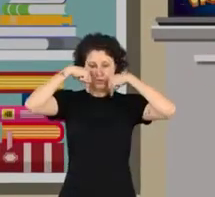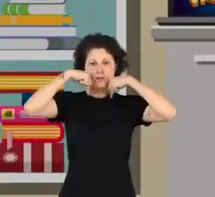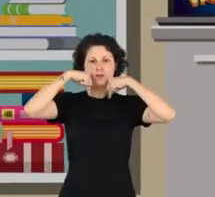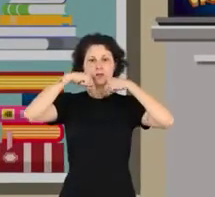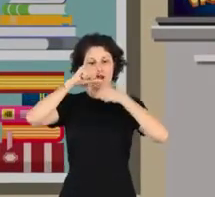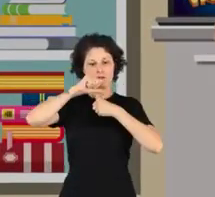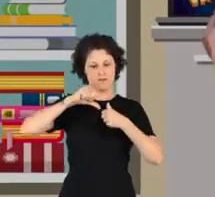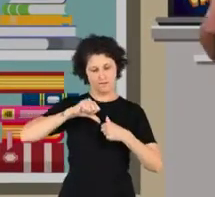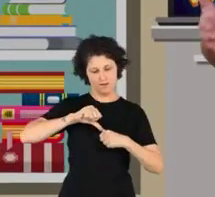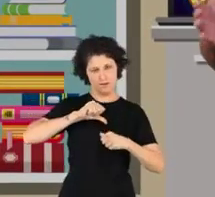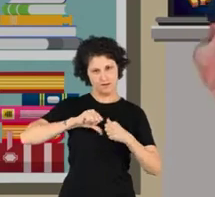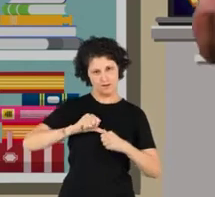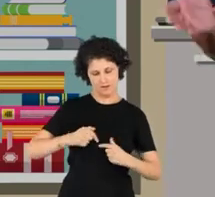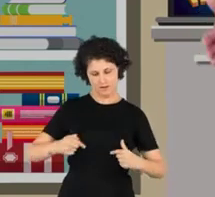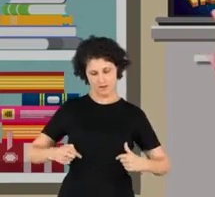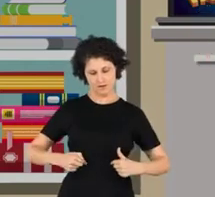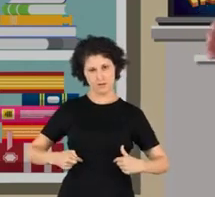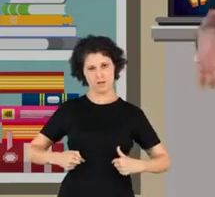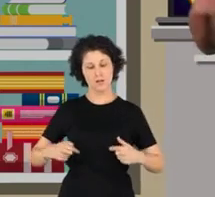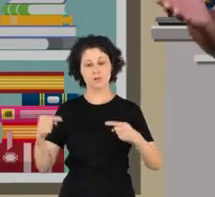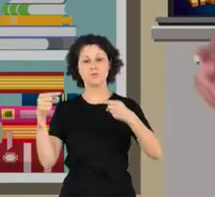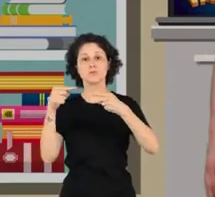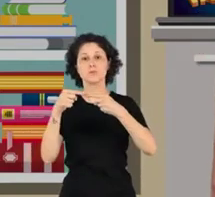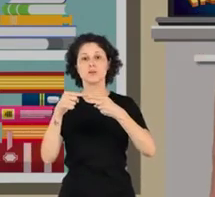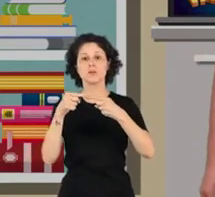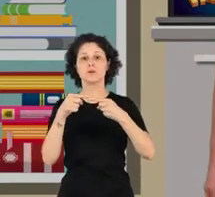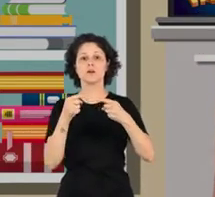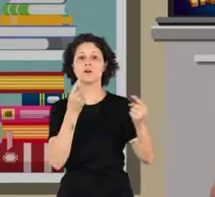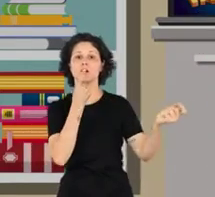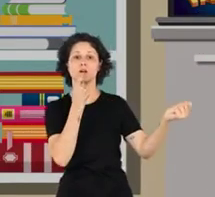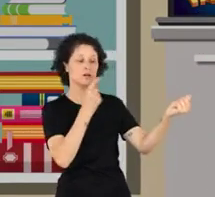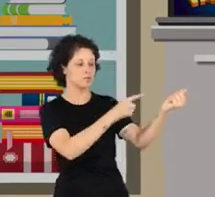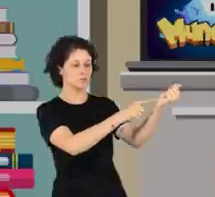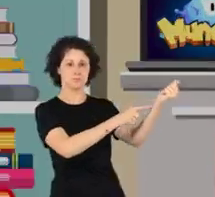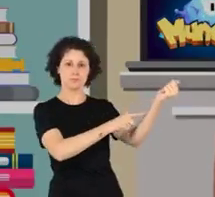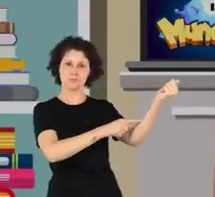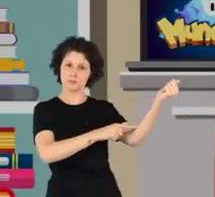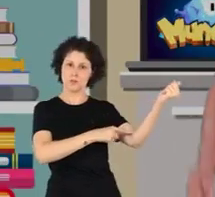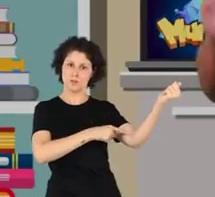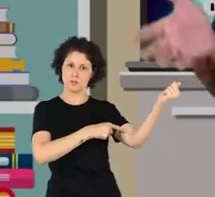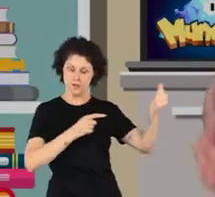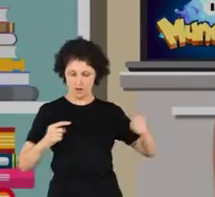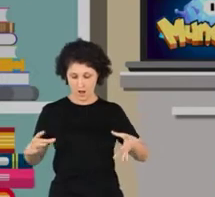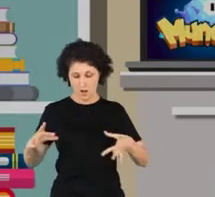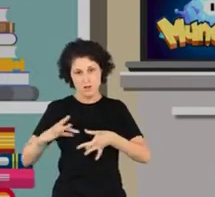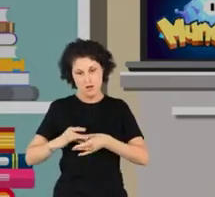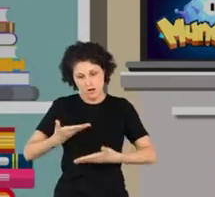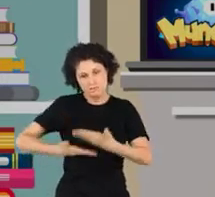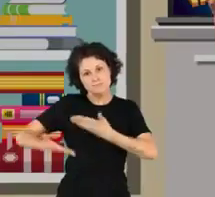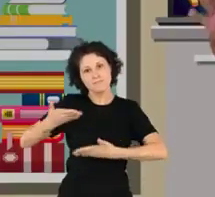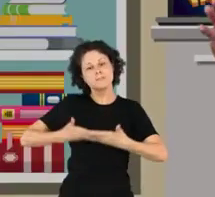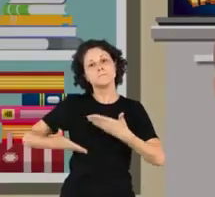ar passa pelo nosso pulmão, ele tem acesso ao nosso sangue e acontecem as trocas gasosas. Mas o que são trocas